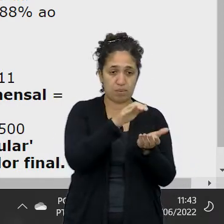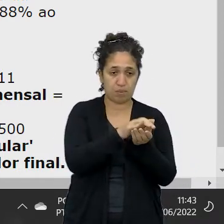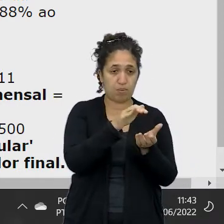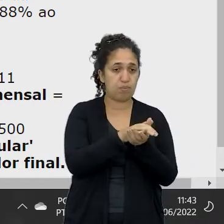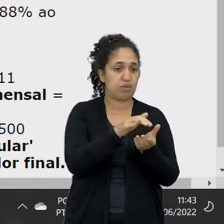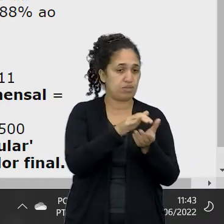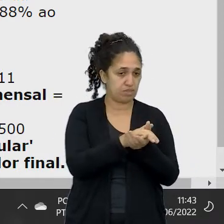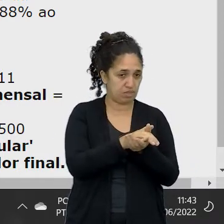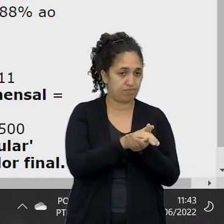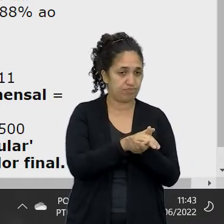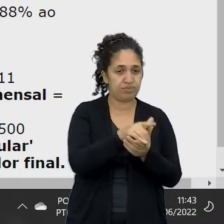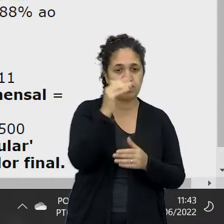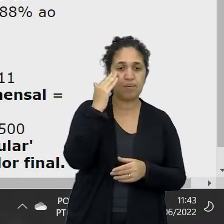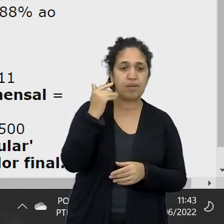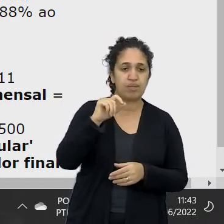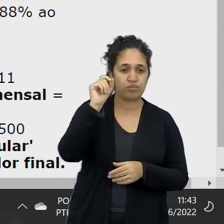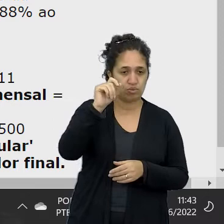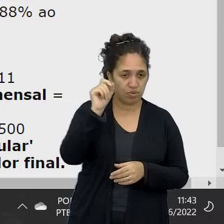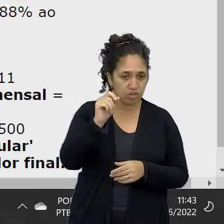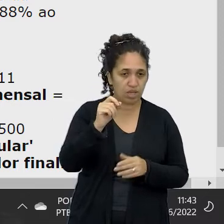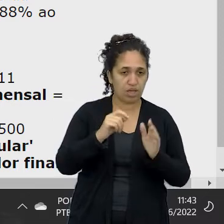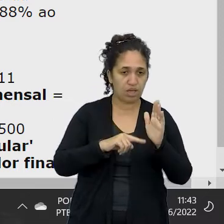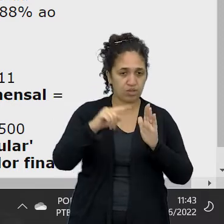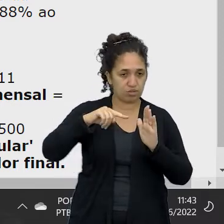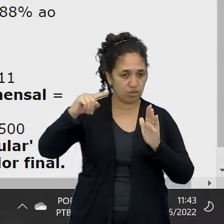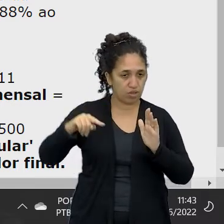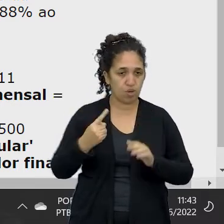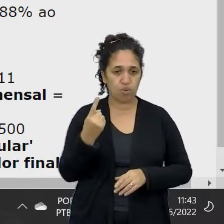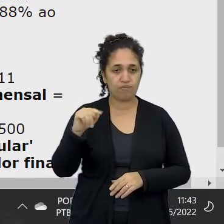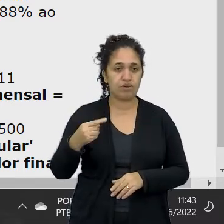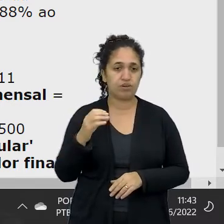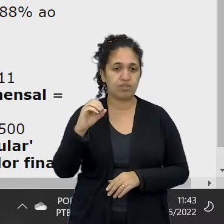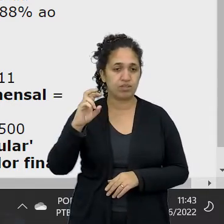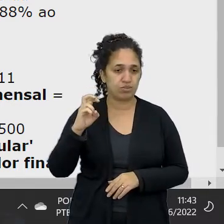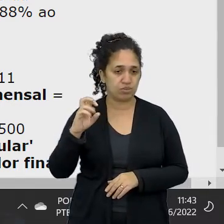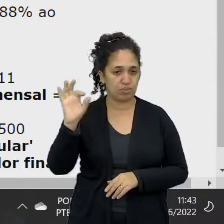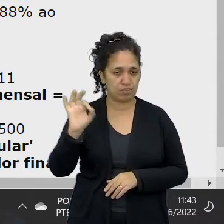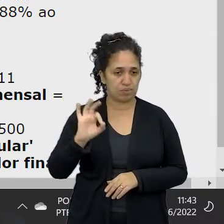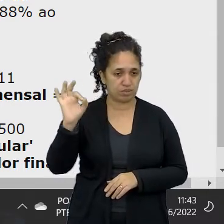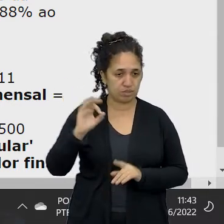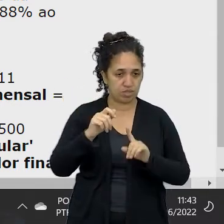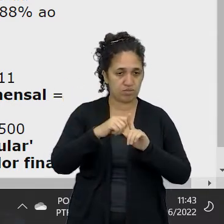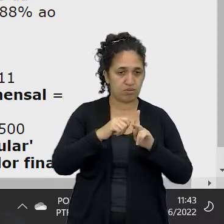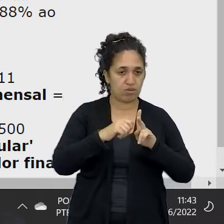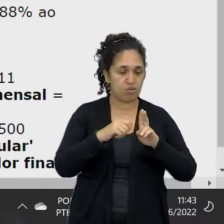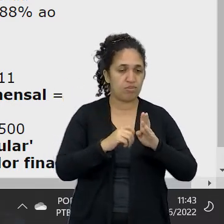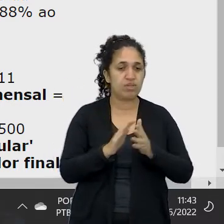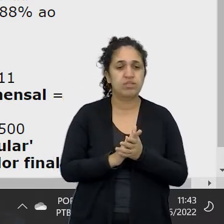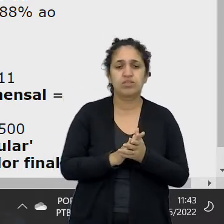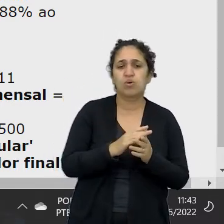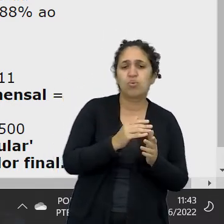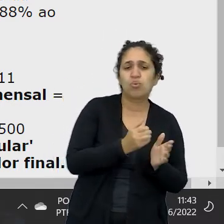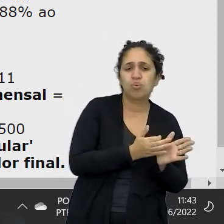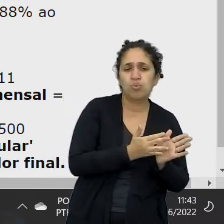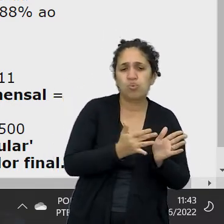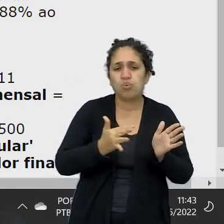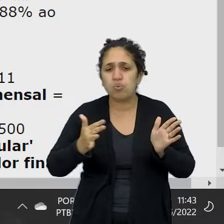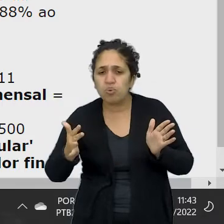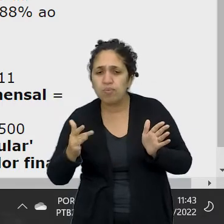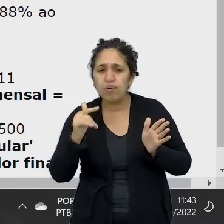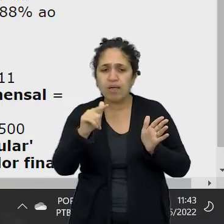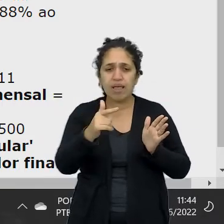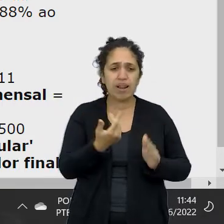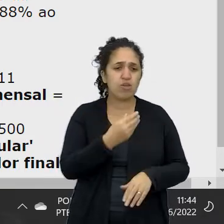poupança. Sabendo que o rendimento é de 1,05 ao mês, em quanto tempo terá o dinheiro suficiente